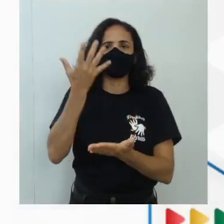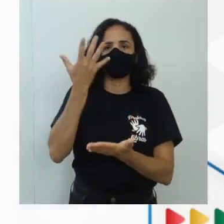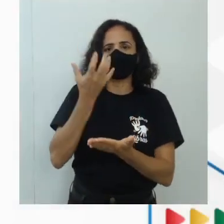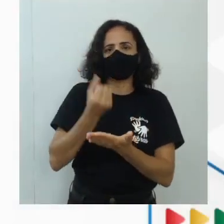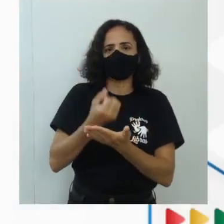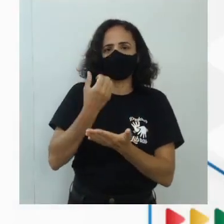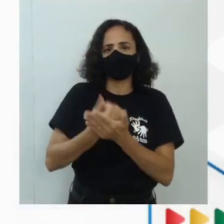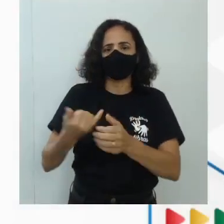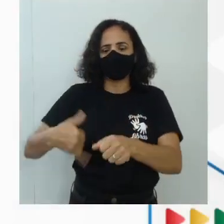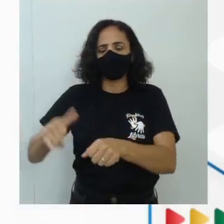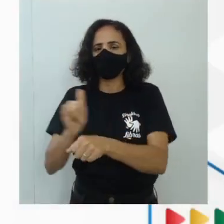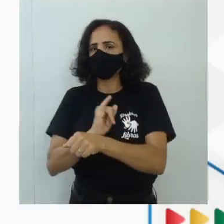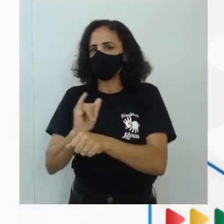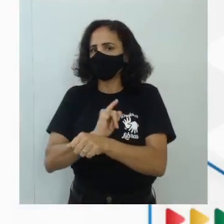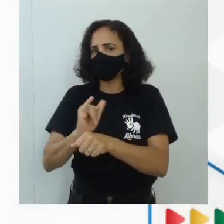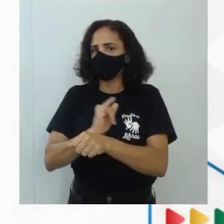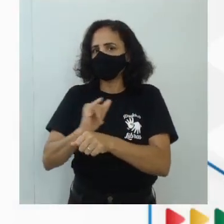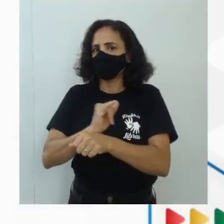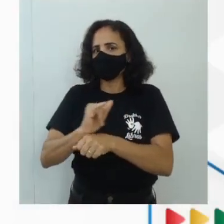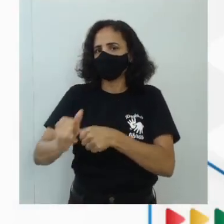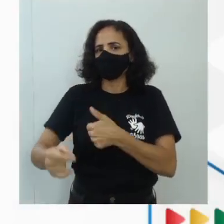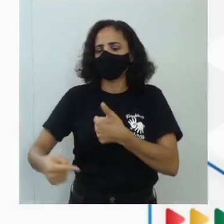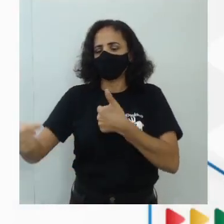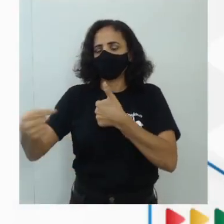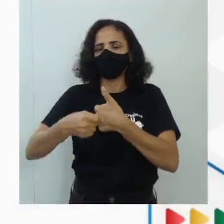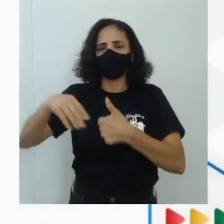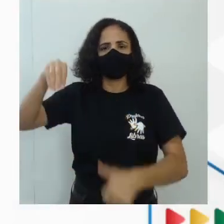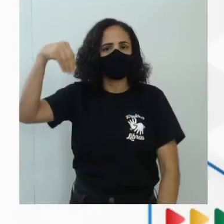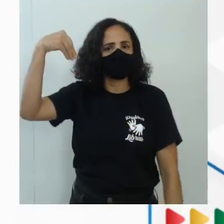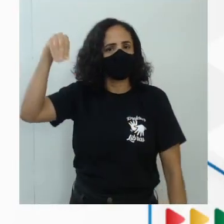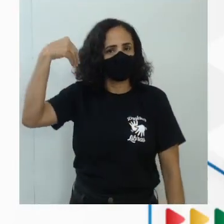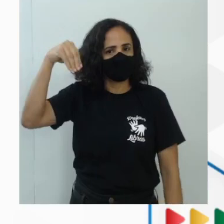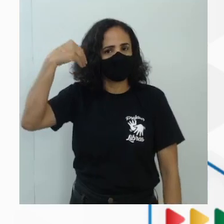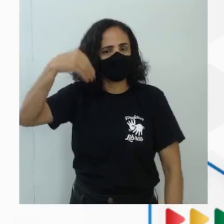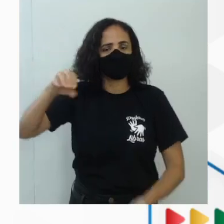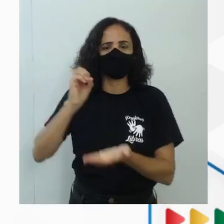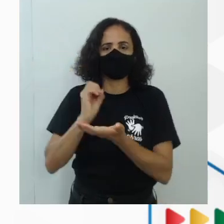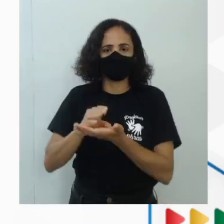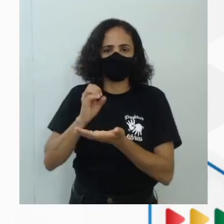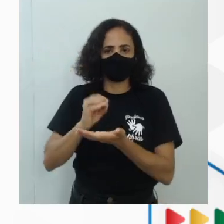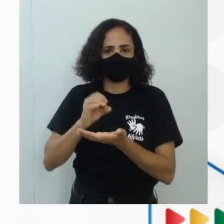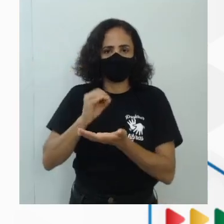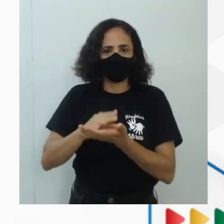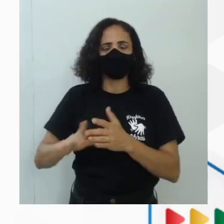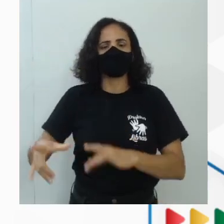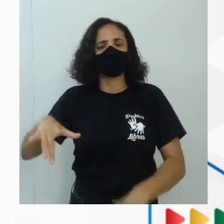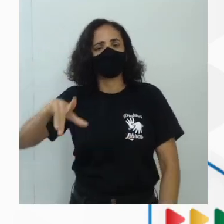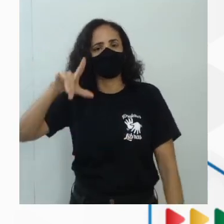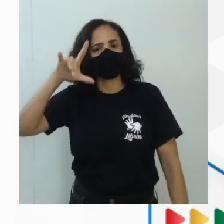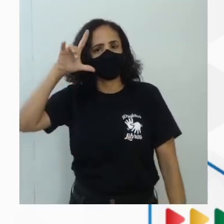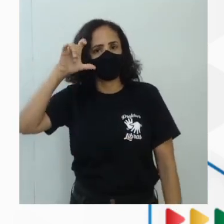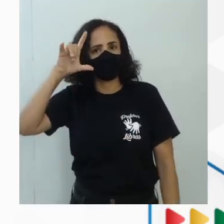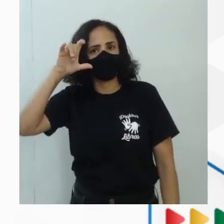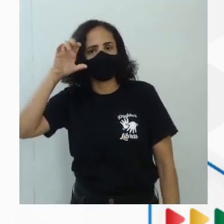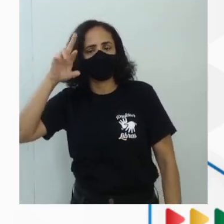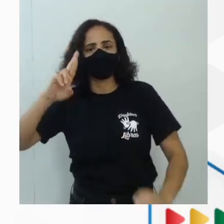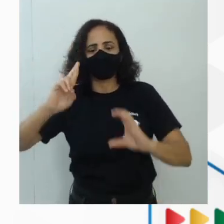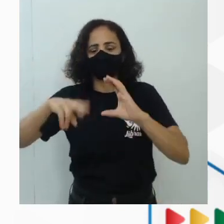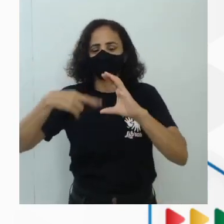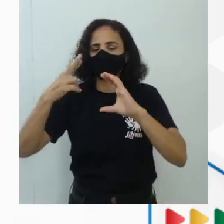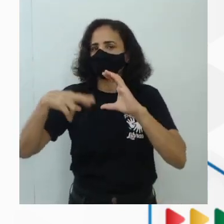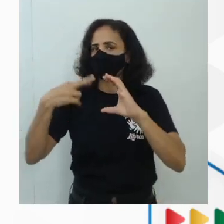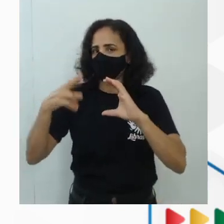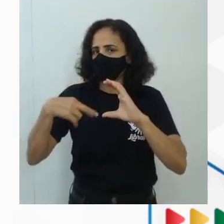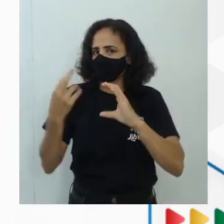no YouTube, marca o sininho do EducaPE, vai lá também no Instagram do EducaPE, do Robertão da